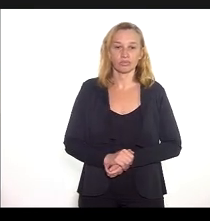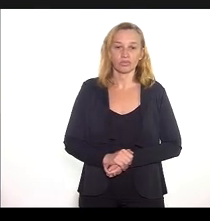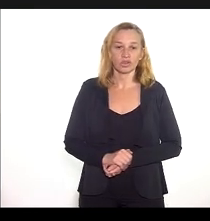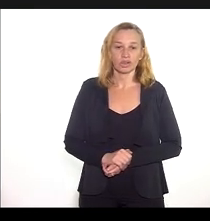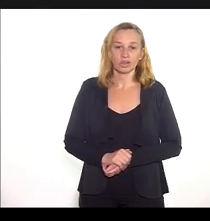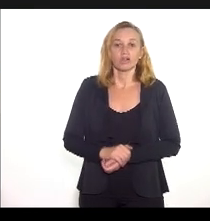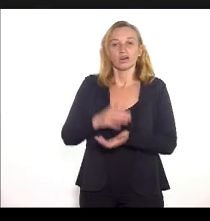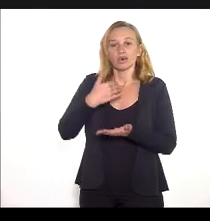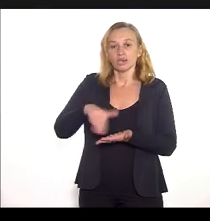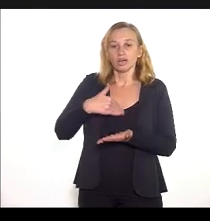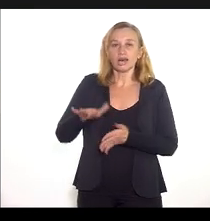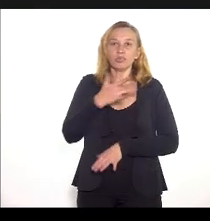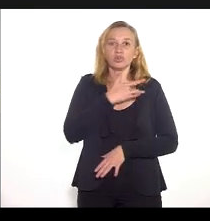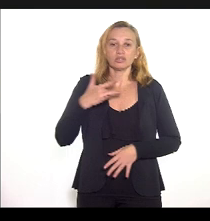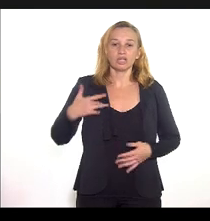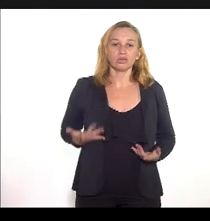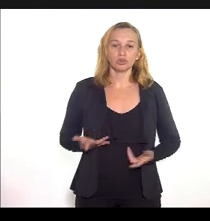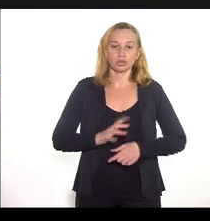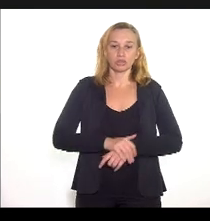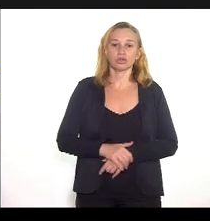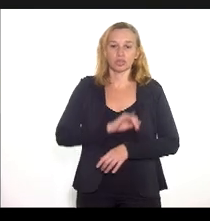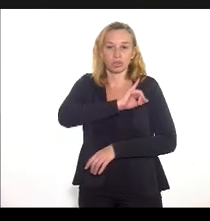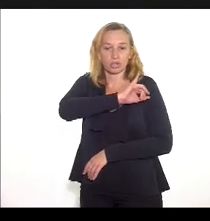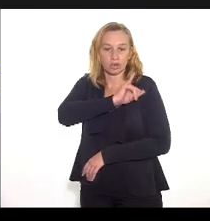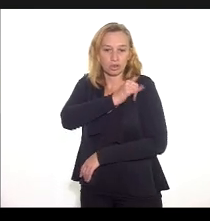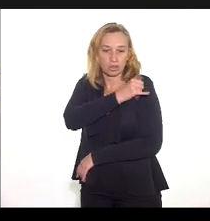O Secretarista Adol de Saúde do Rio de Janeiro